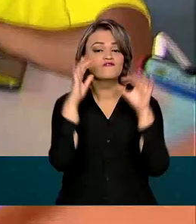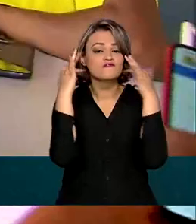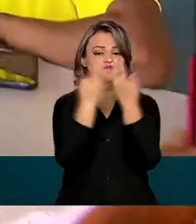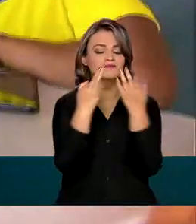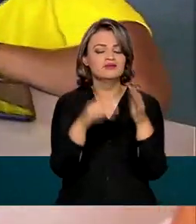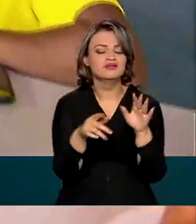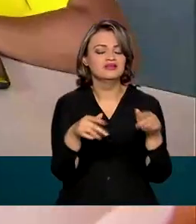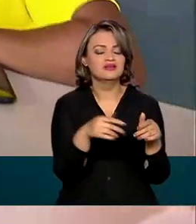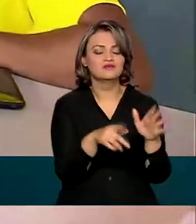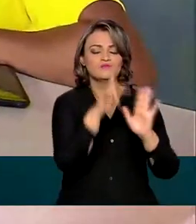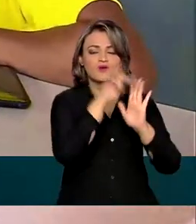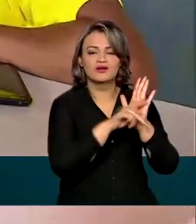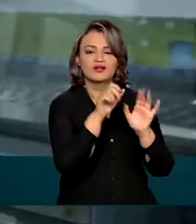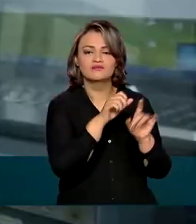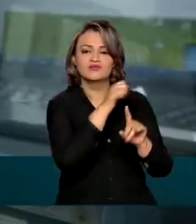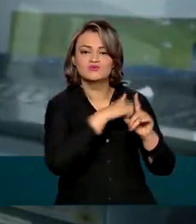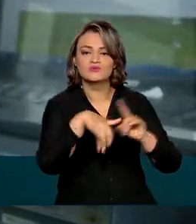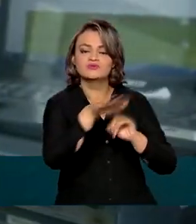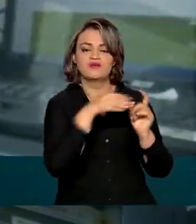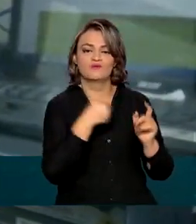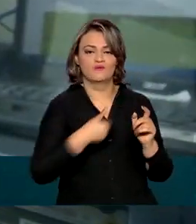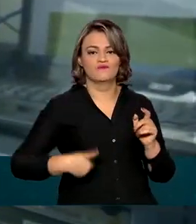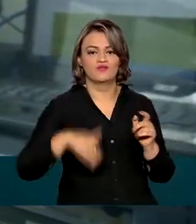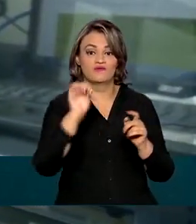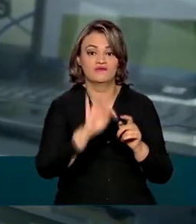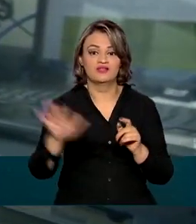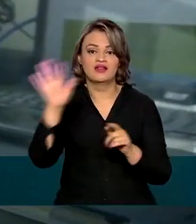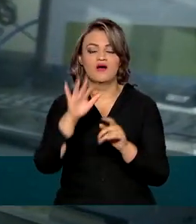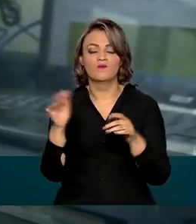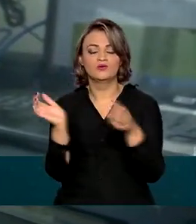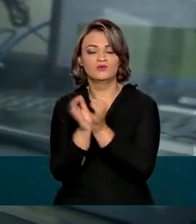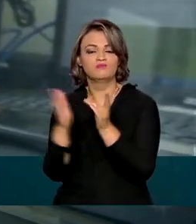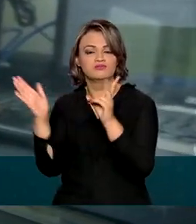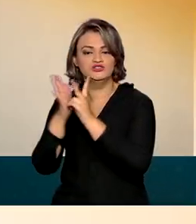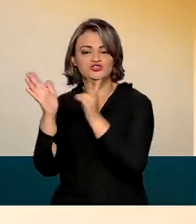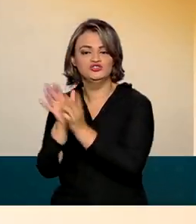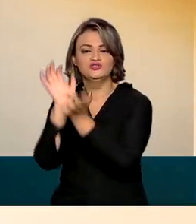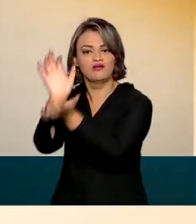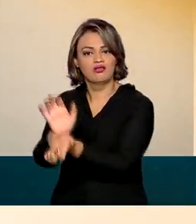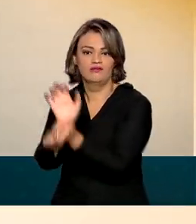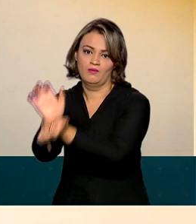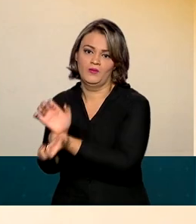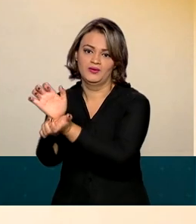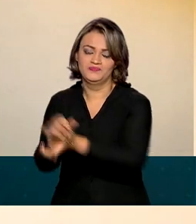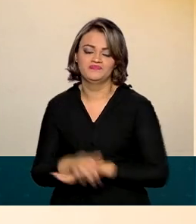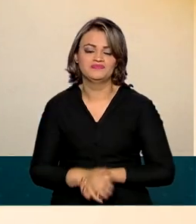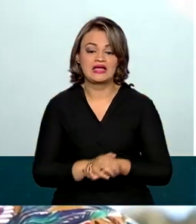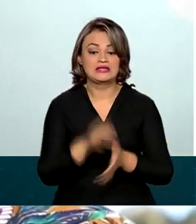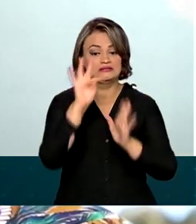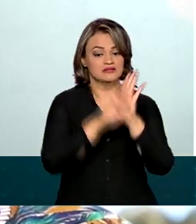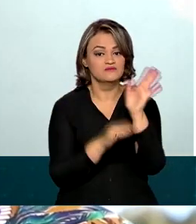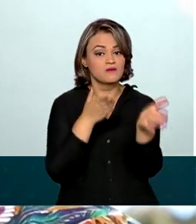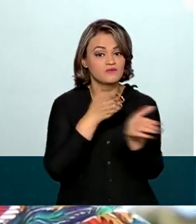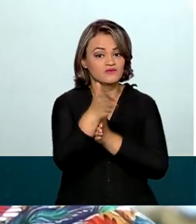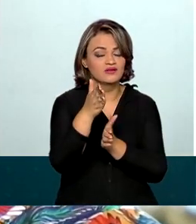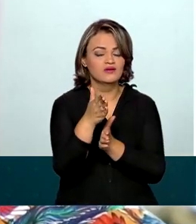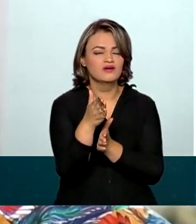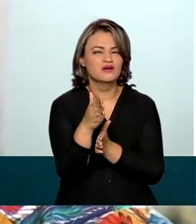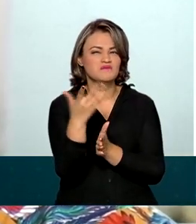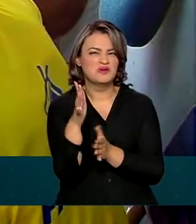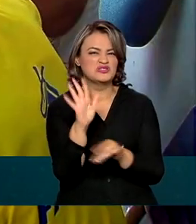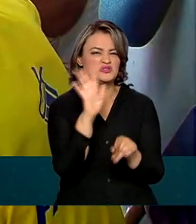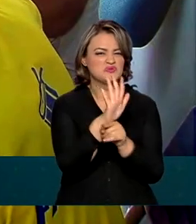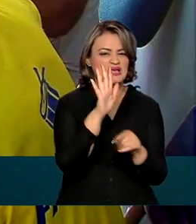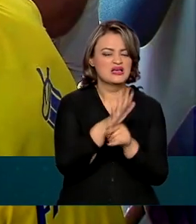programas sociais do governo federal e estudantes indígenas e quilombolas. Pelo texto aprovado, devem ser